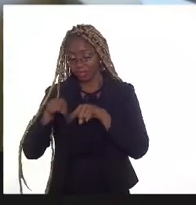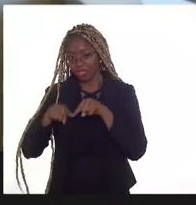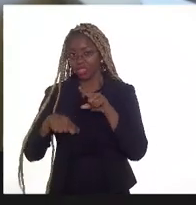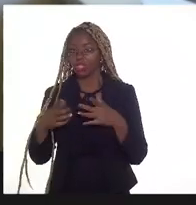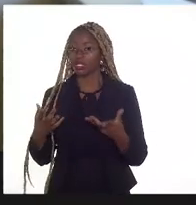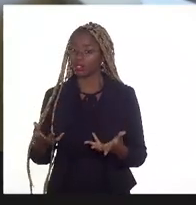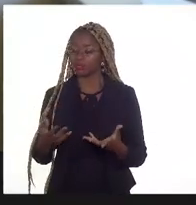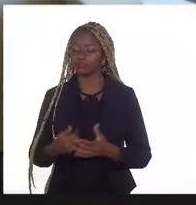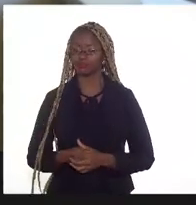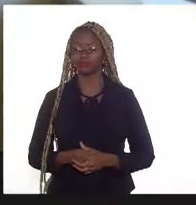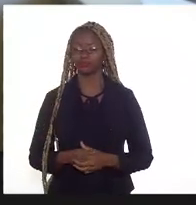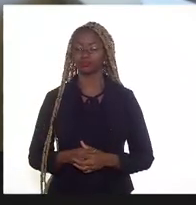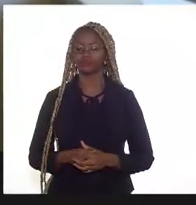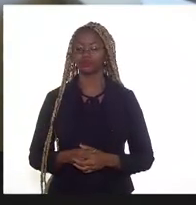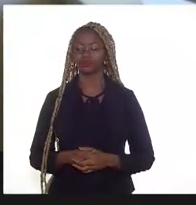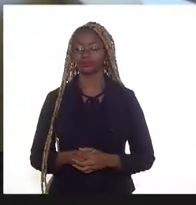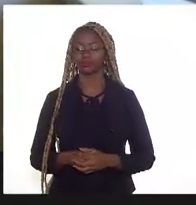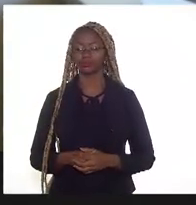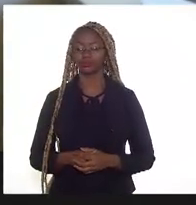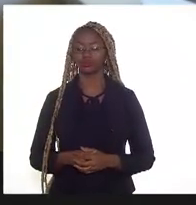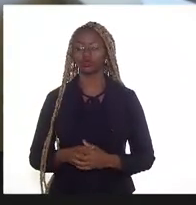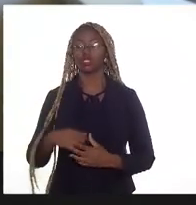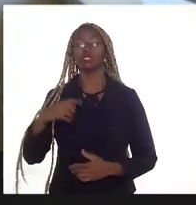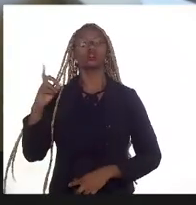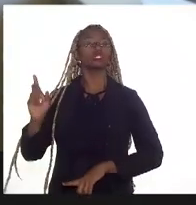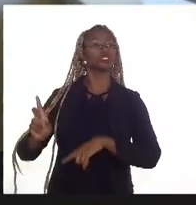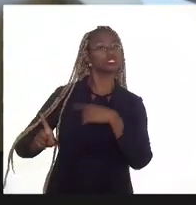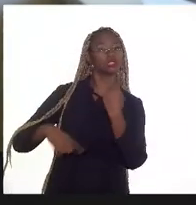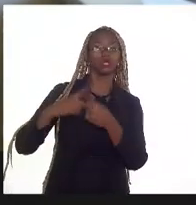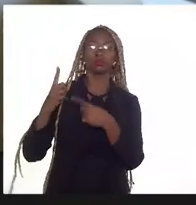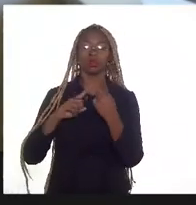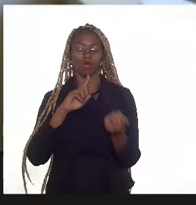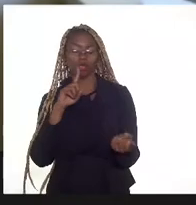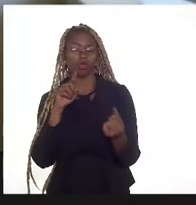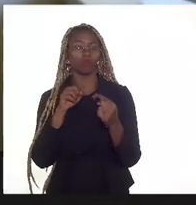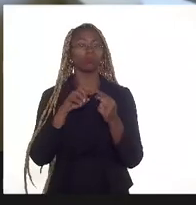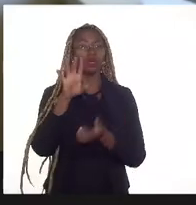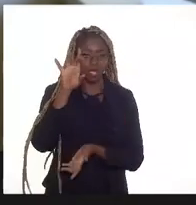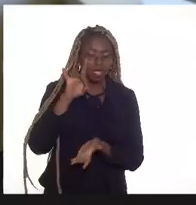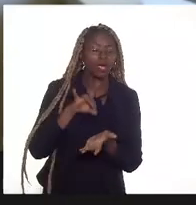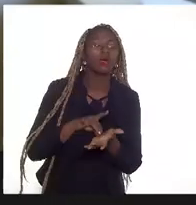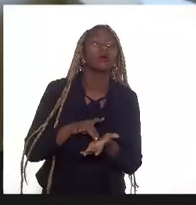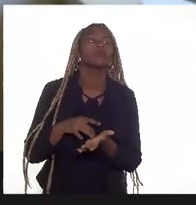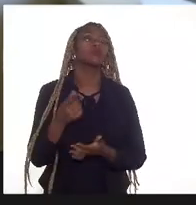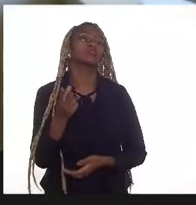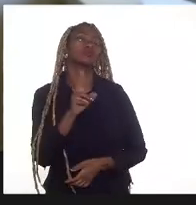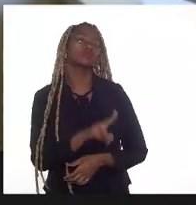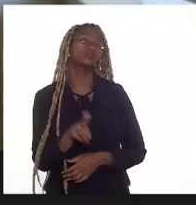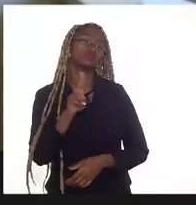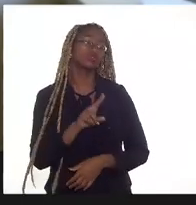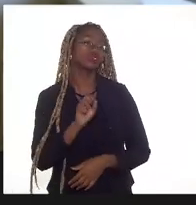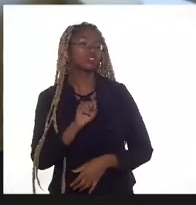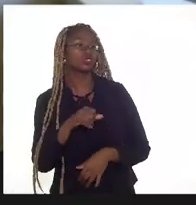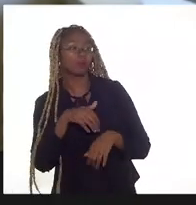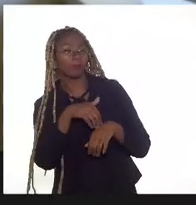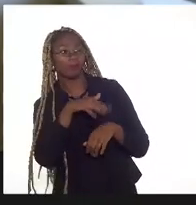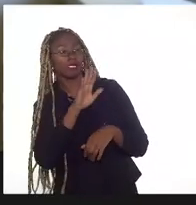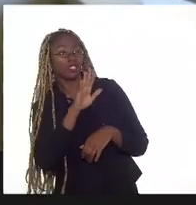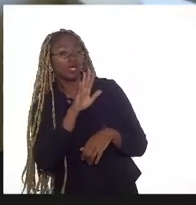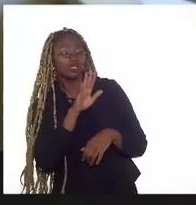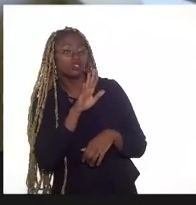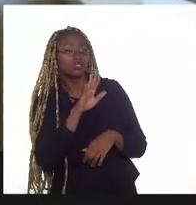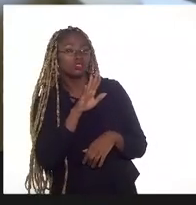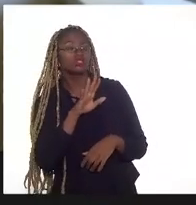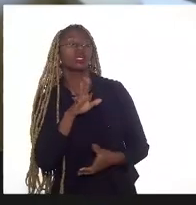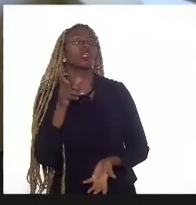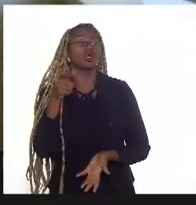Depois, ela não acoteja com o que ela realmente gastou. Se gastou a mais, ela